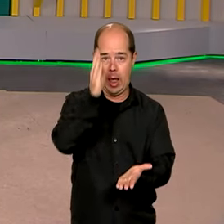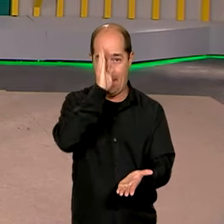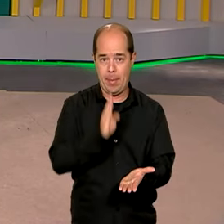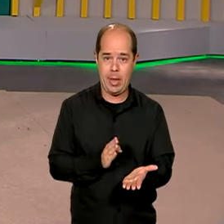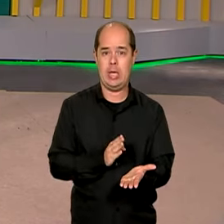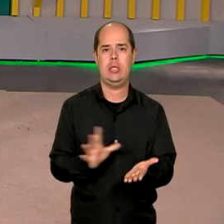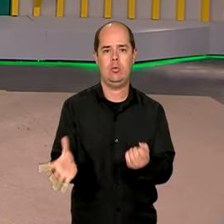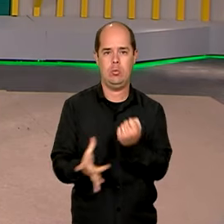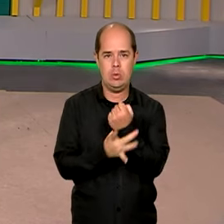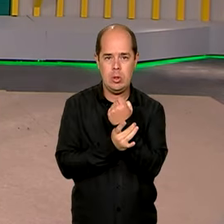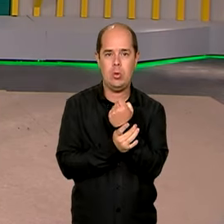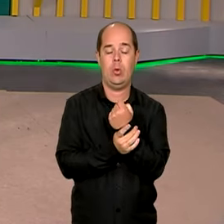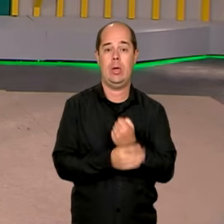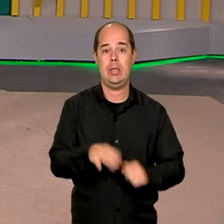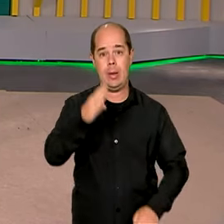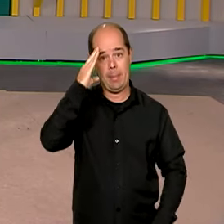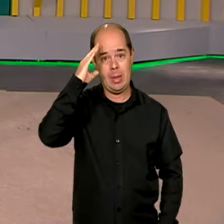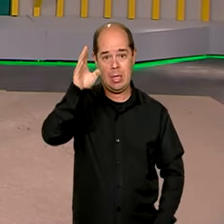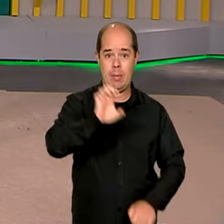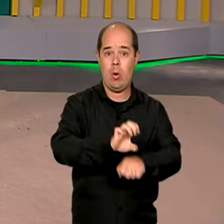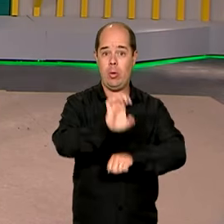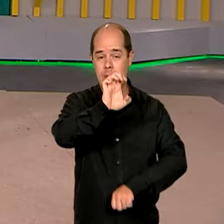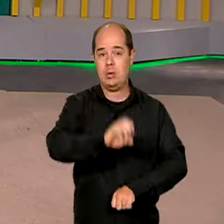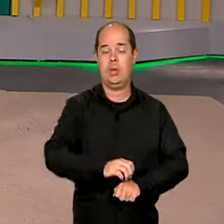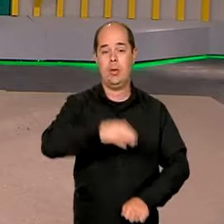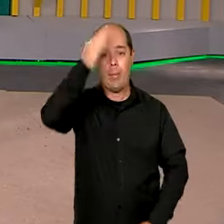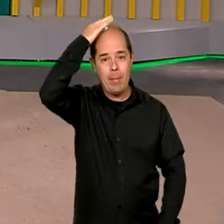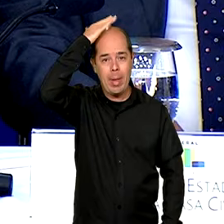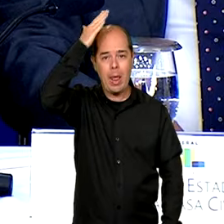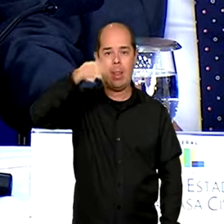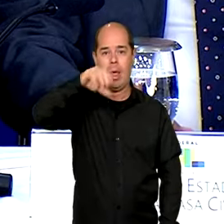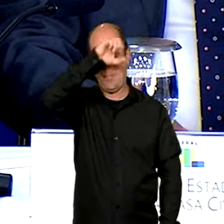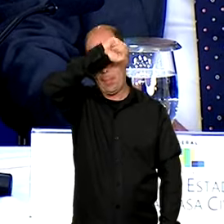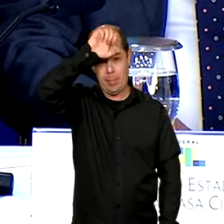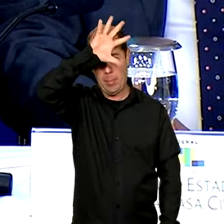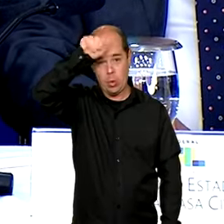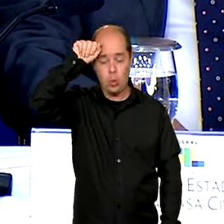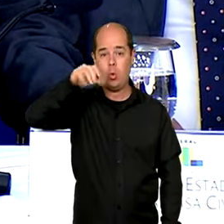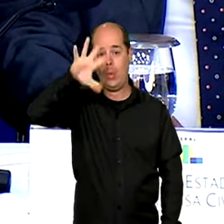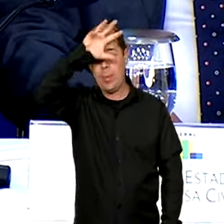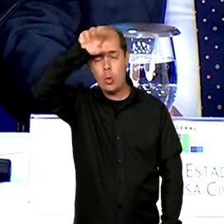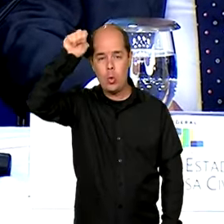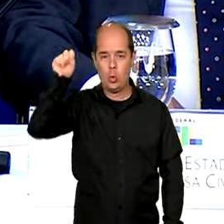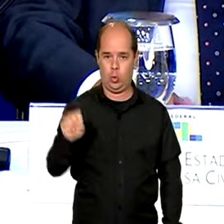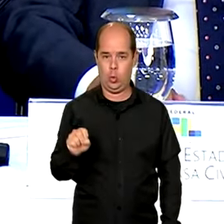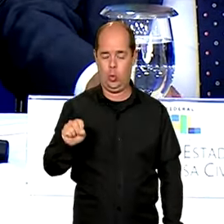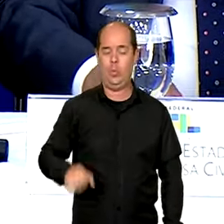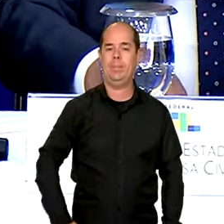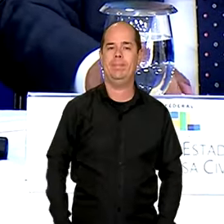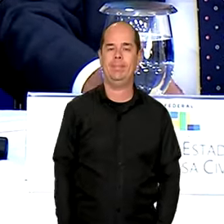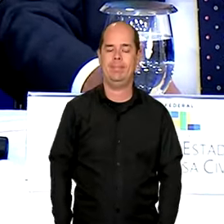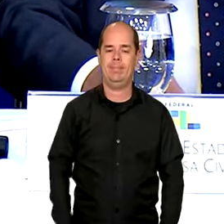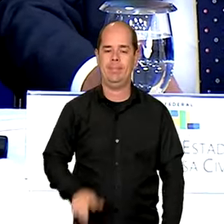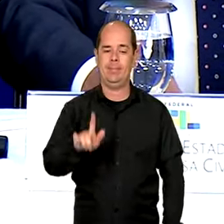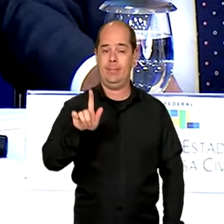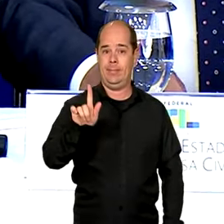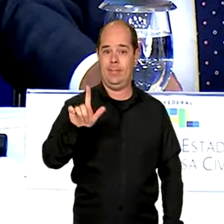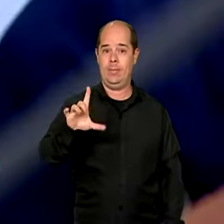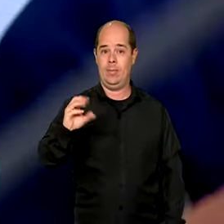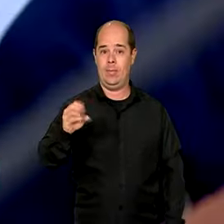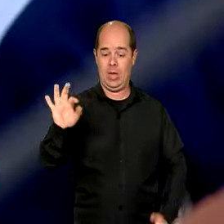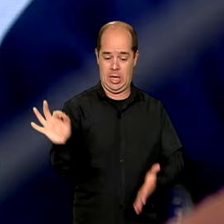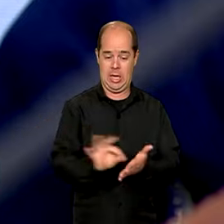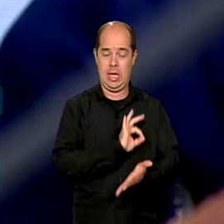destaque para o Paraná, Mato Grosso e Mato Grosso do Sul. A GLO, autorizada e assinada pelo